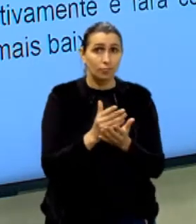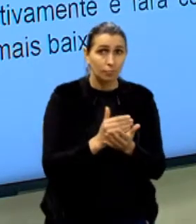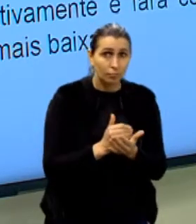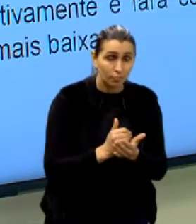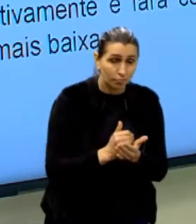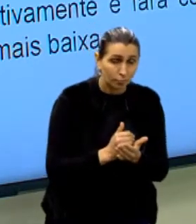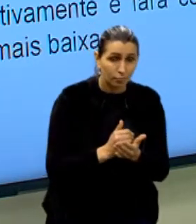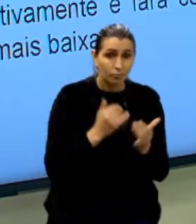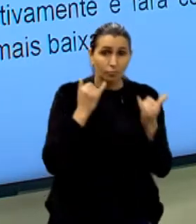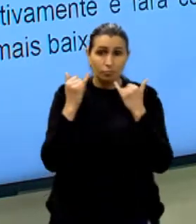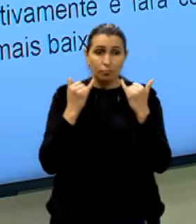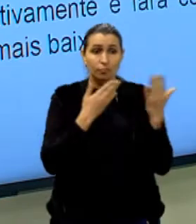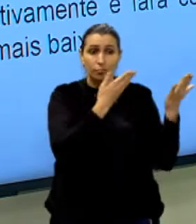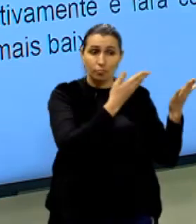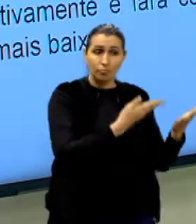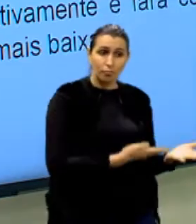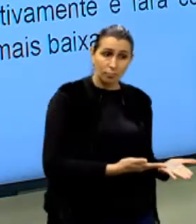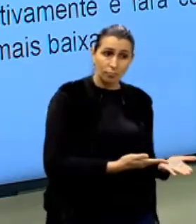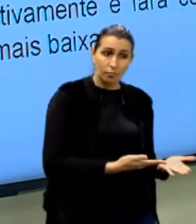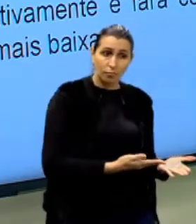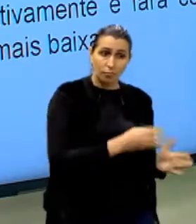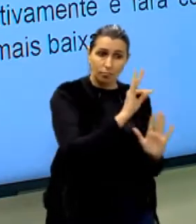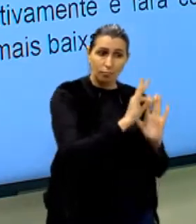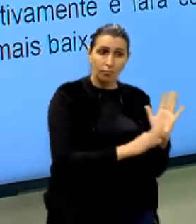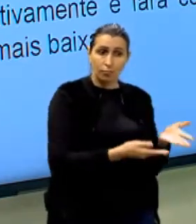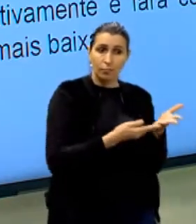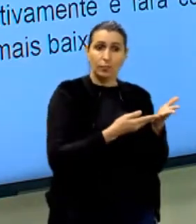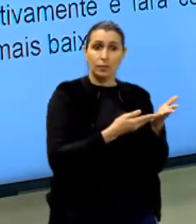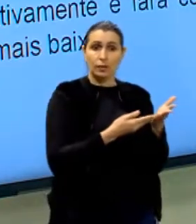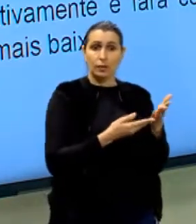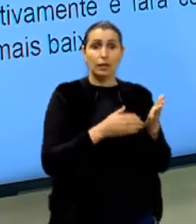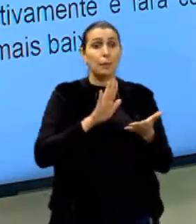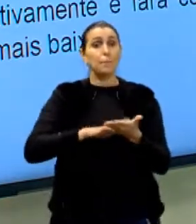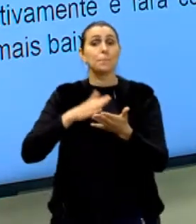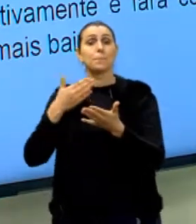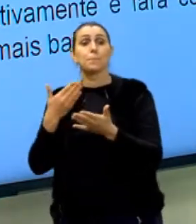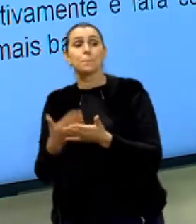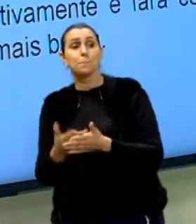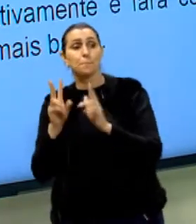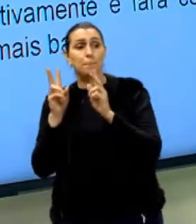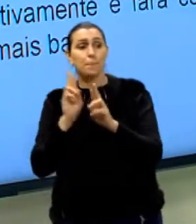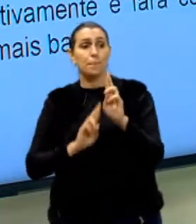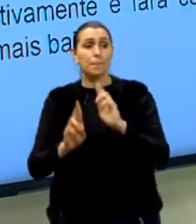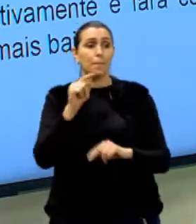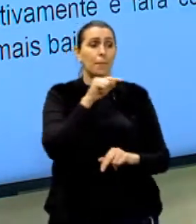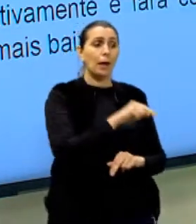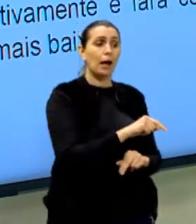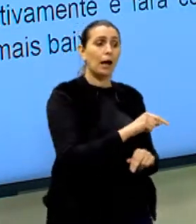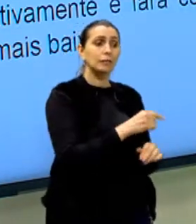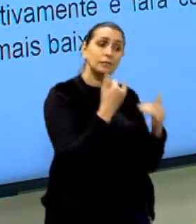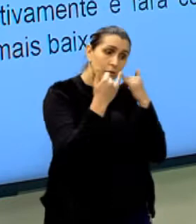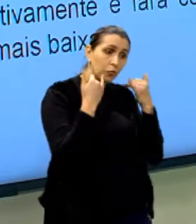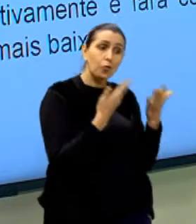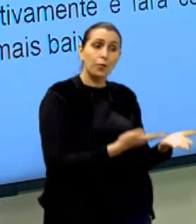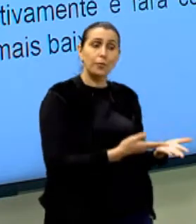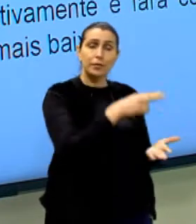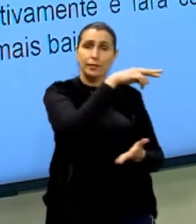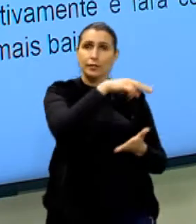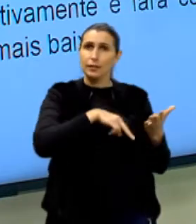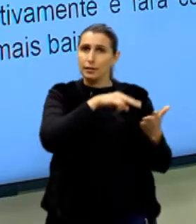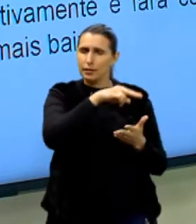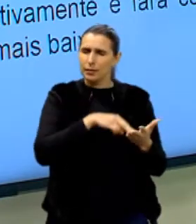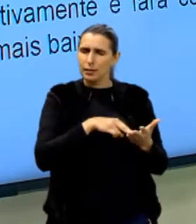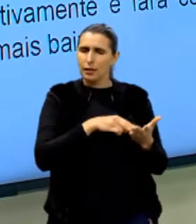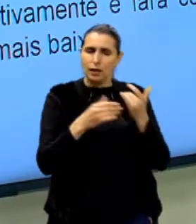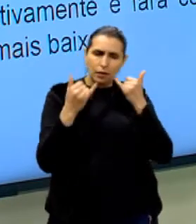motivador? Posso. Mas o ideal é que eu faça uma interpretação sobre esses dados. Eu tenho que ler aquele dado,